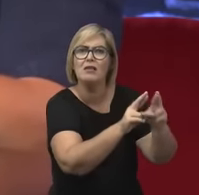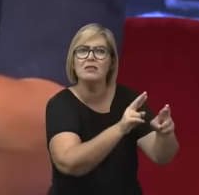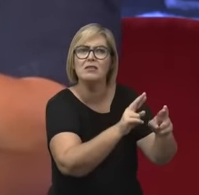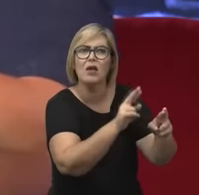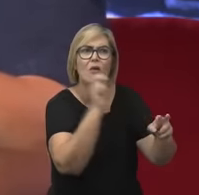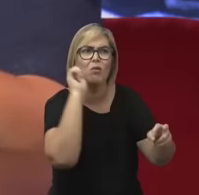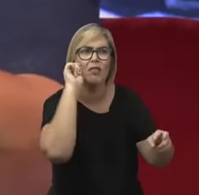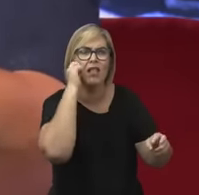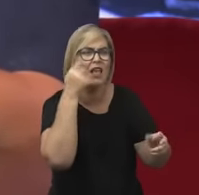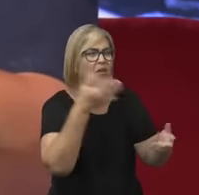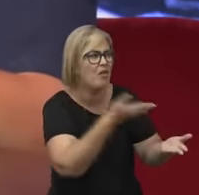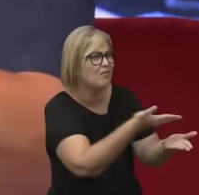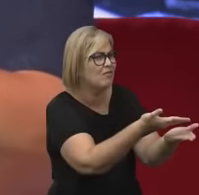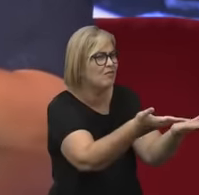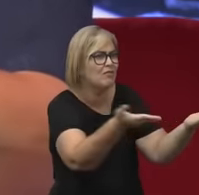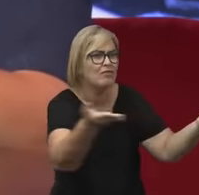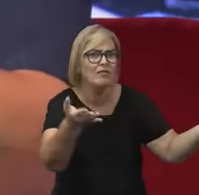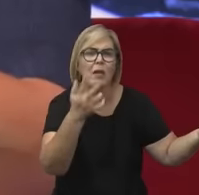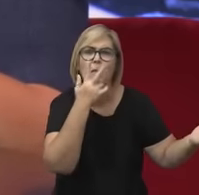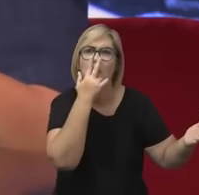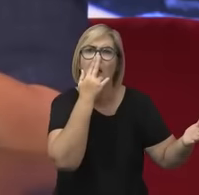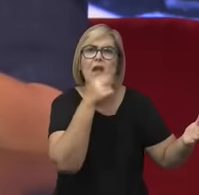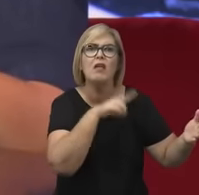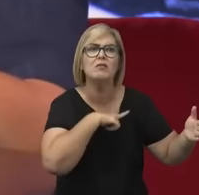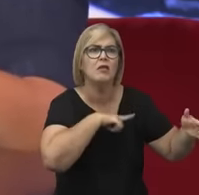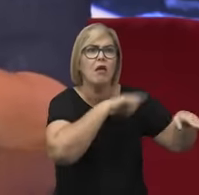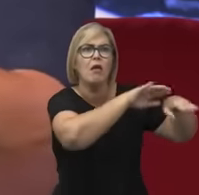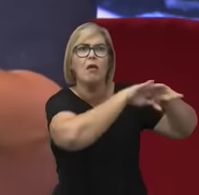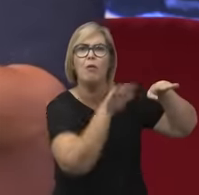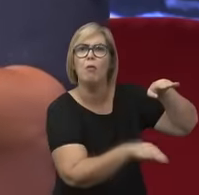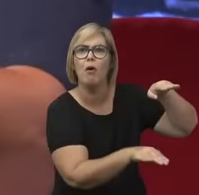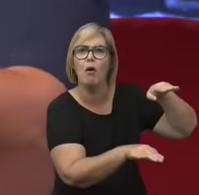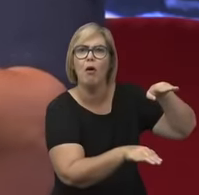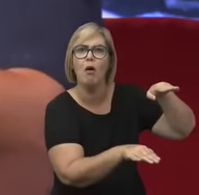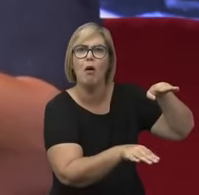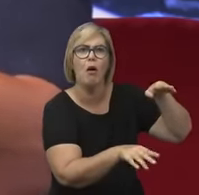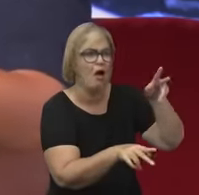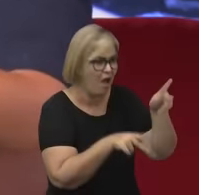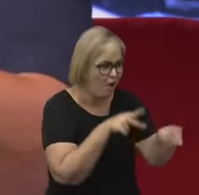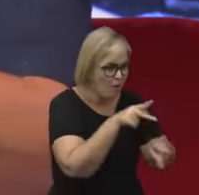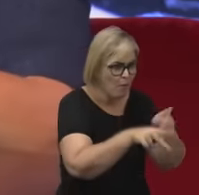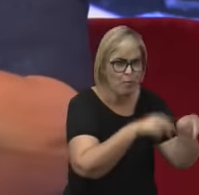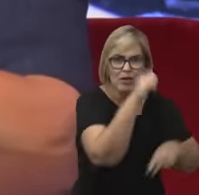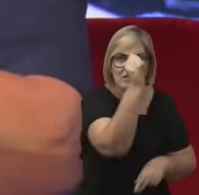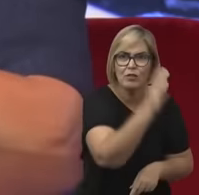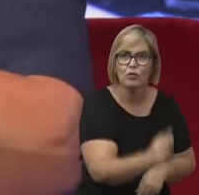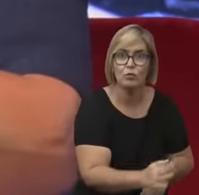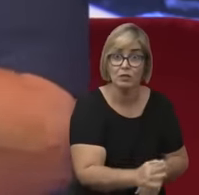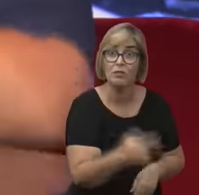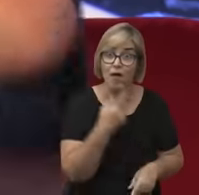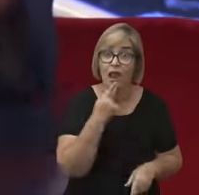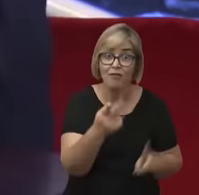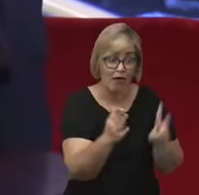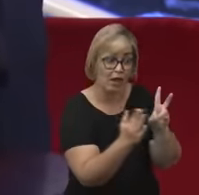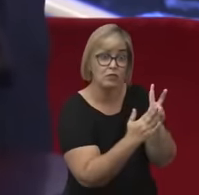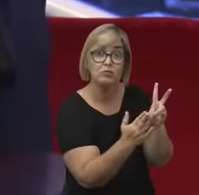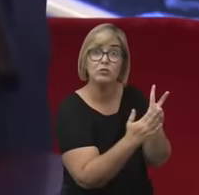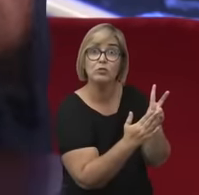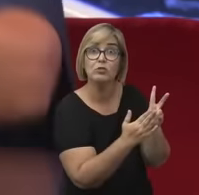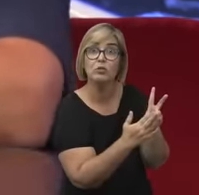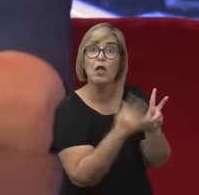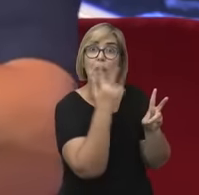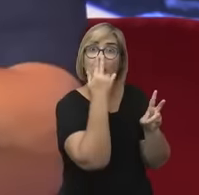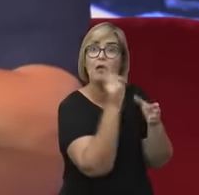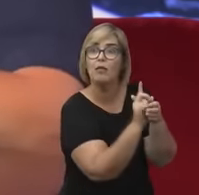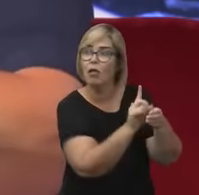ele vai para a rua, e ele vai ver a desigualdade, ele vai ver os povos originários do Brasil, ela fala dos indígenas, marginalizados.